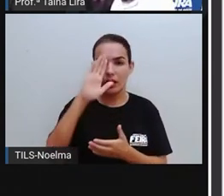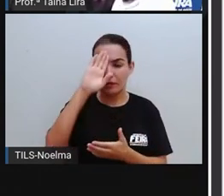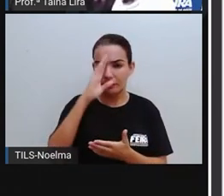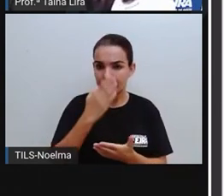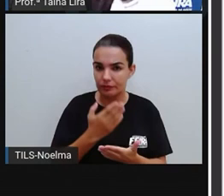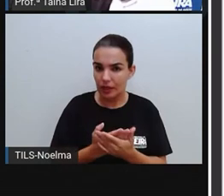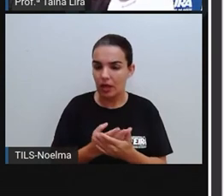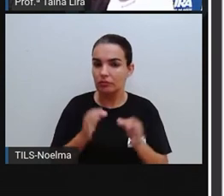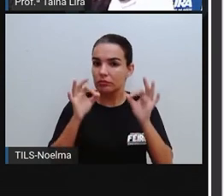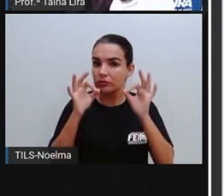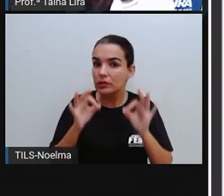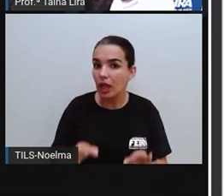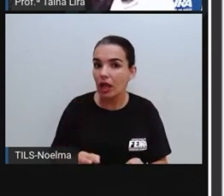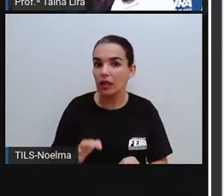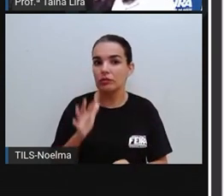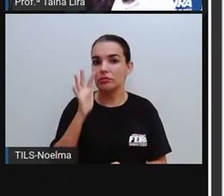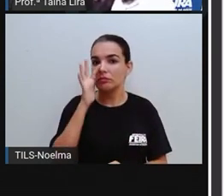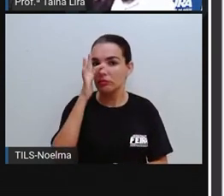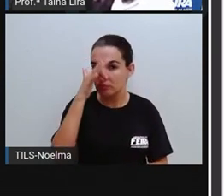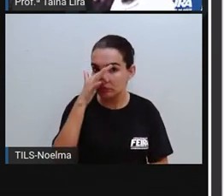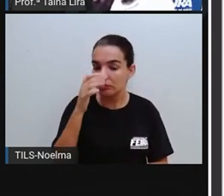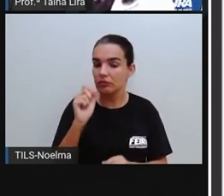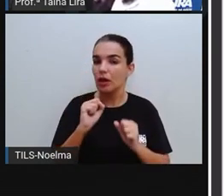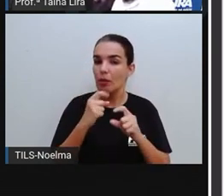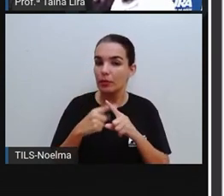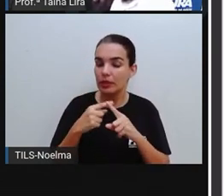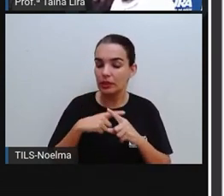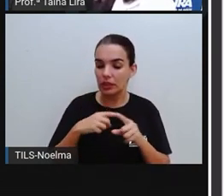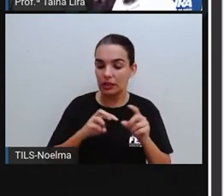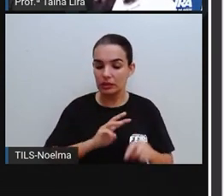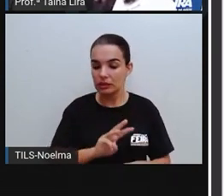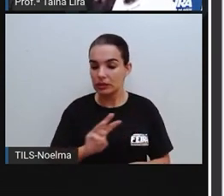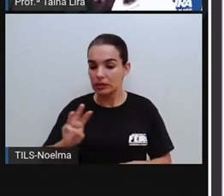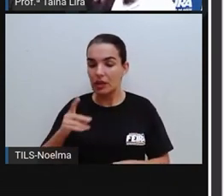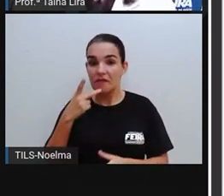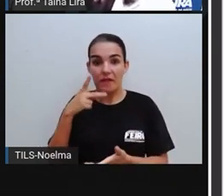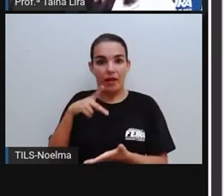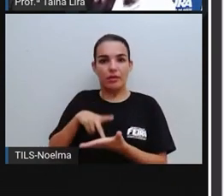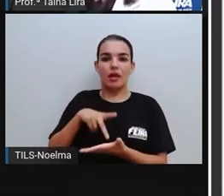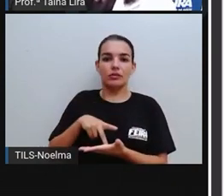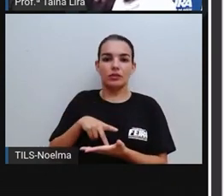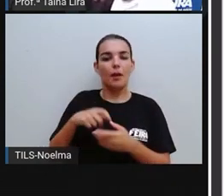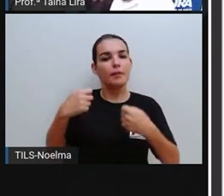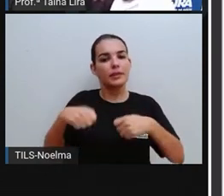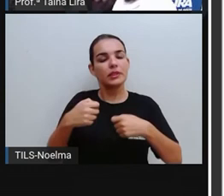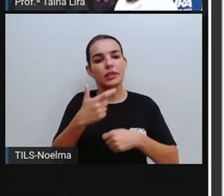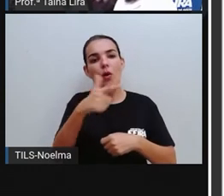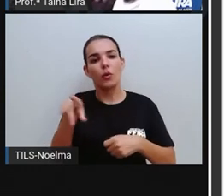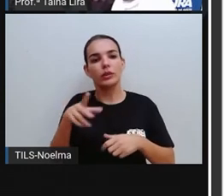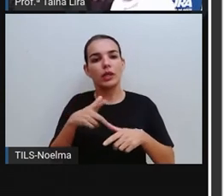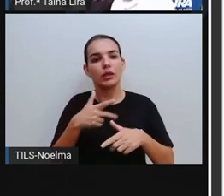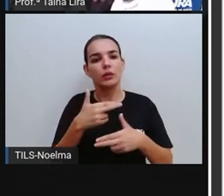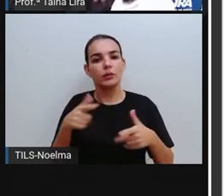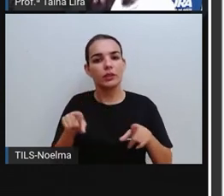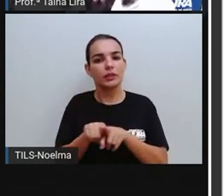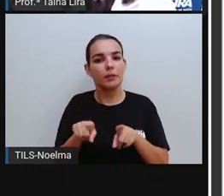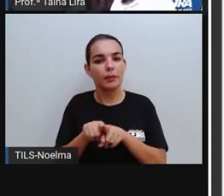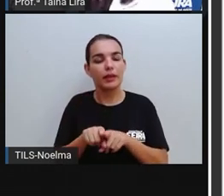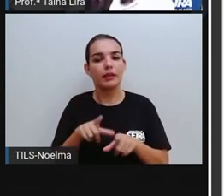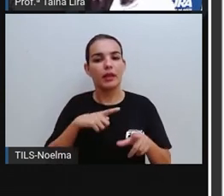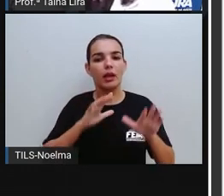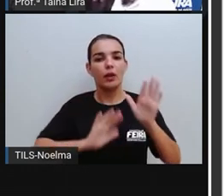confiáveis, tá? Sites que eu sei que realmente trazem a verdade. E outra coisa que a gente tem que ter cuidado, muitas vezes, as fake news